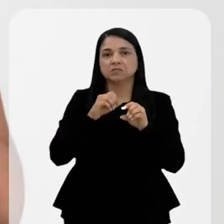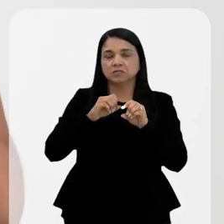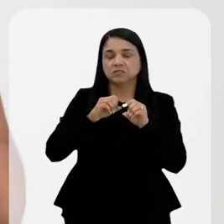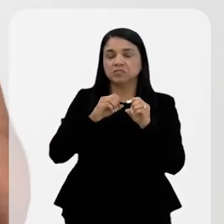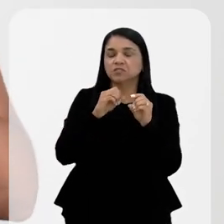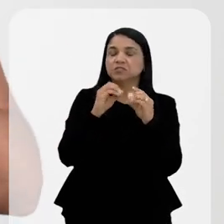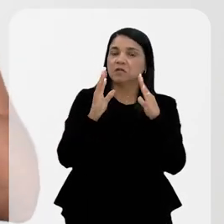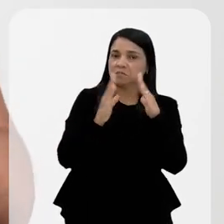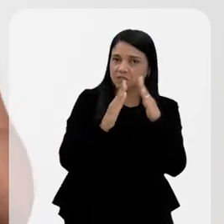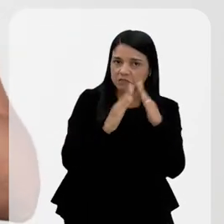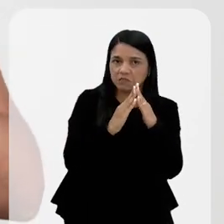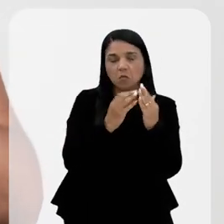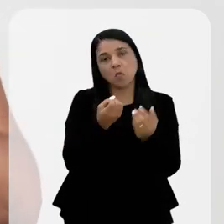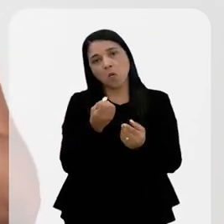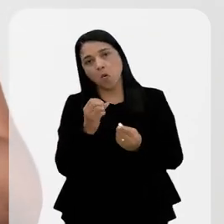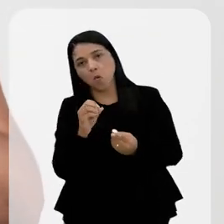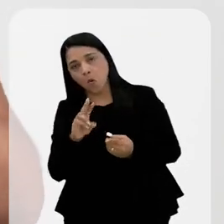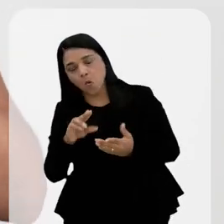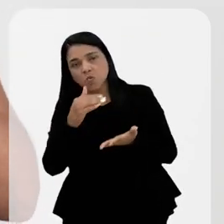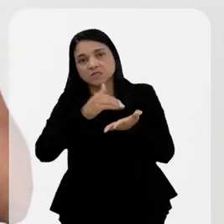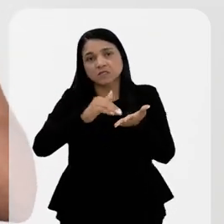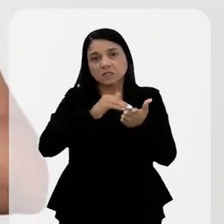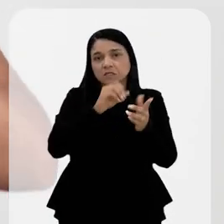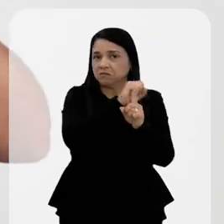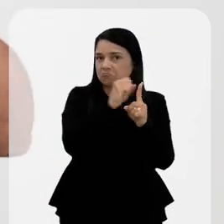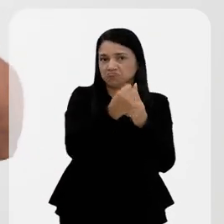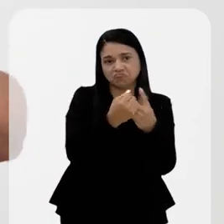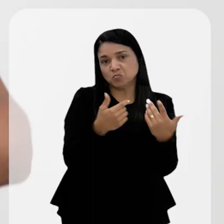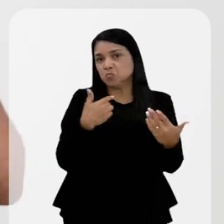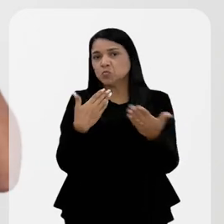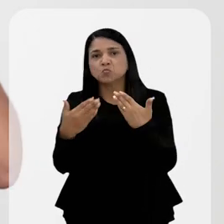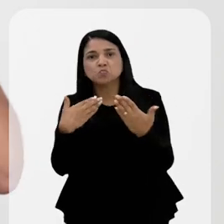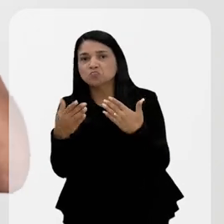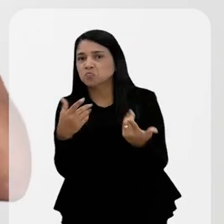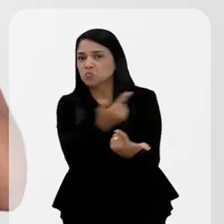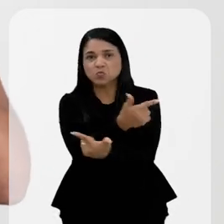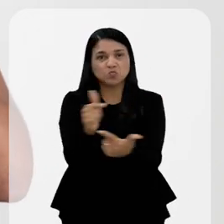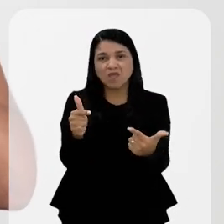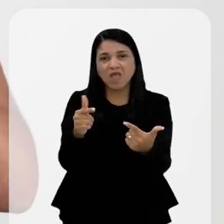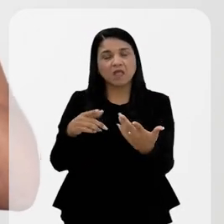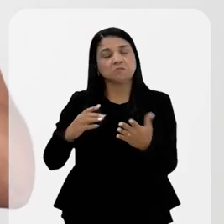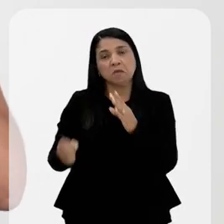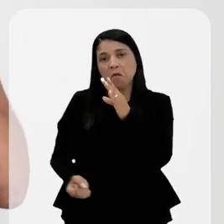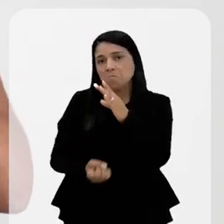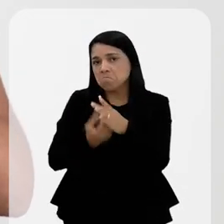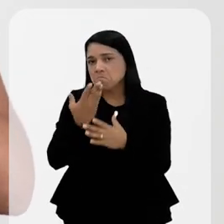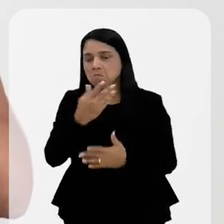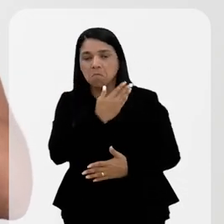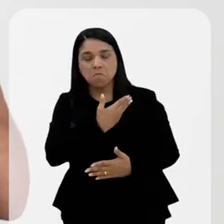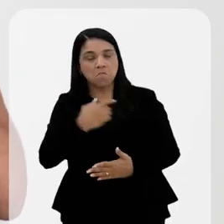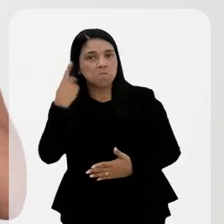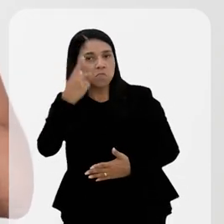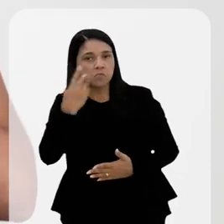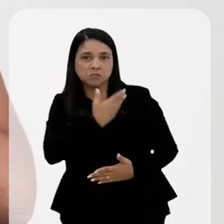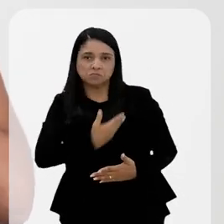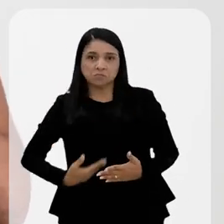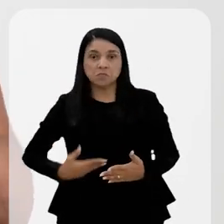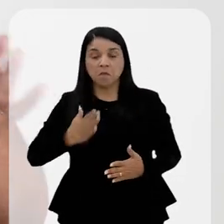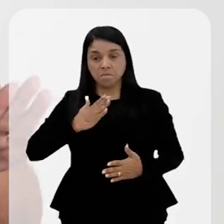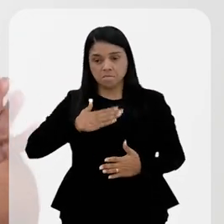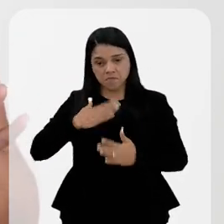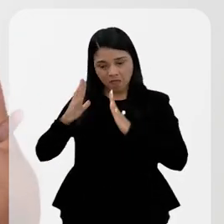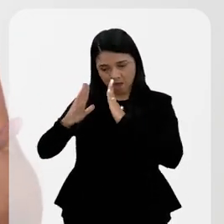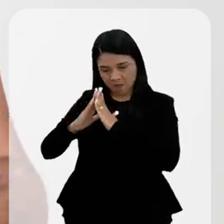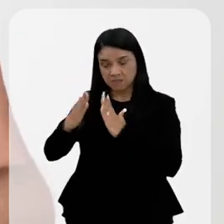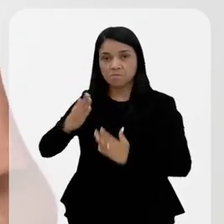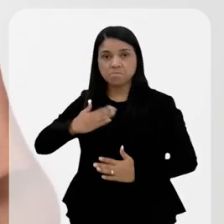Assistência Social. Não há uma solução de um aluguel social ou de uma inclusão em uma política como Minha Casa Minha Vida.